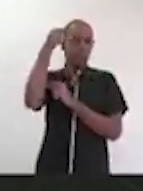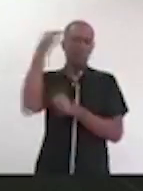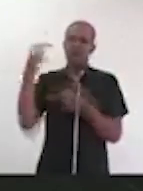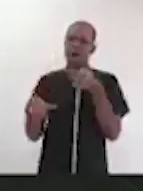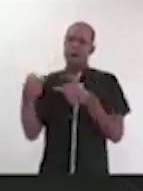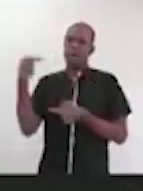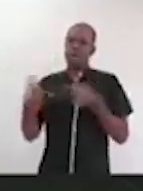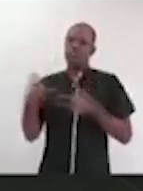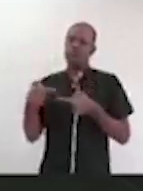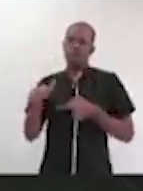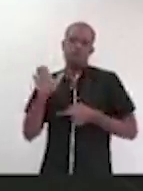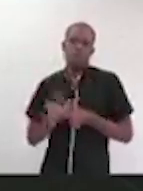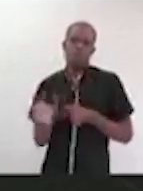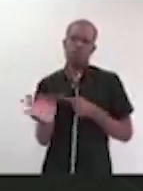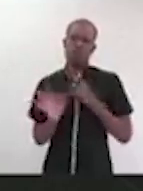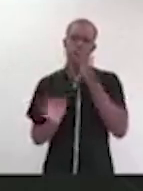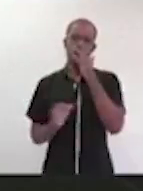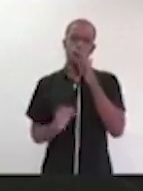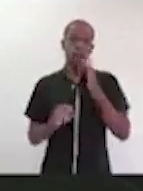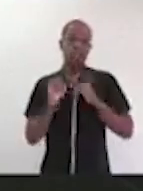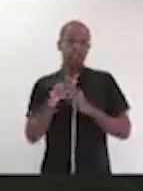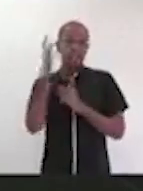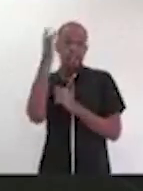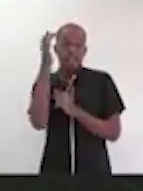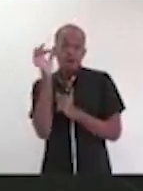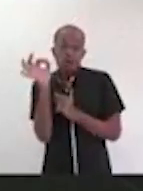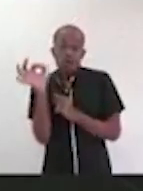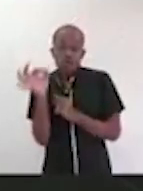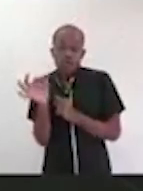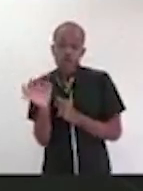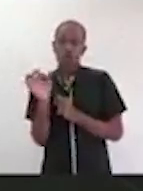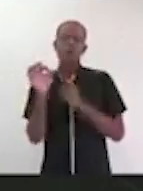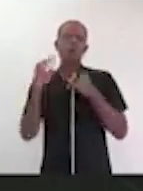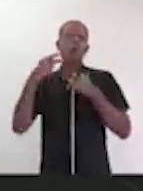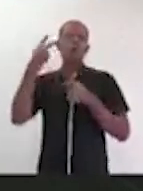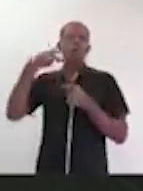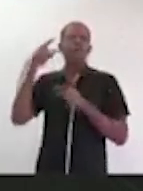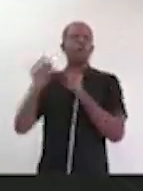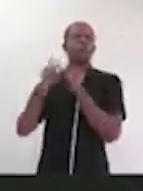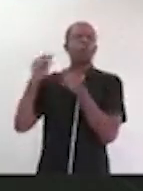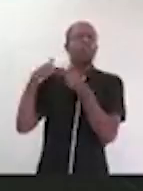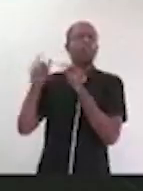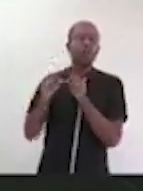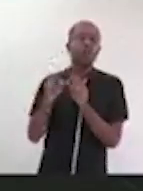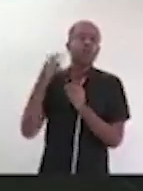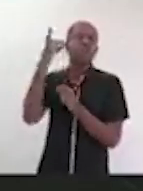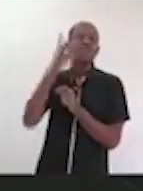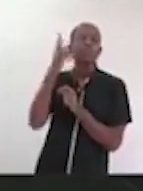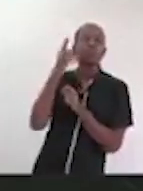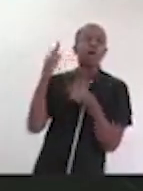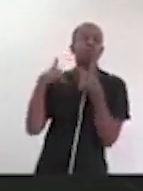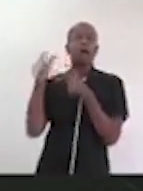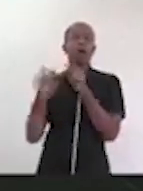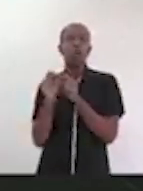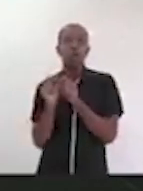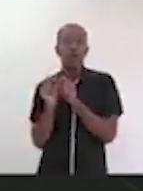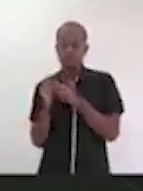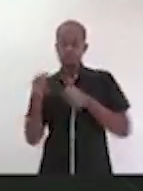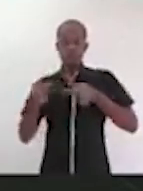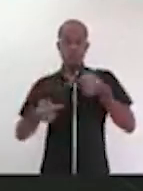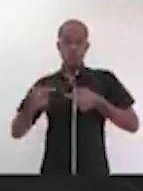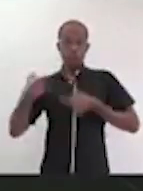delas, enquanto elas não entenderem o que faz um vereador, um deputado, como é que a gente usa a política como instrumento de